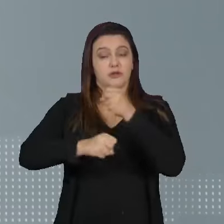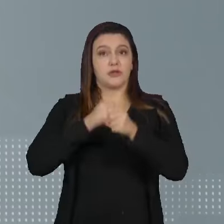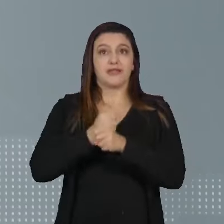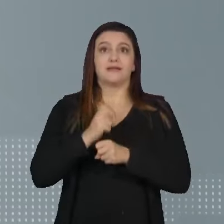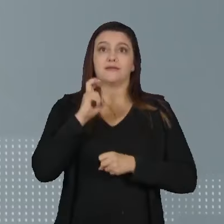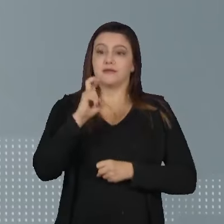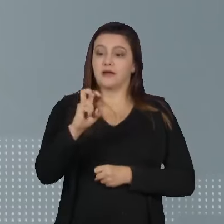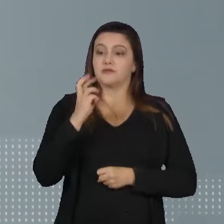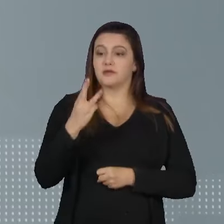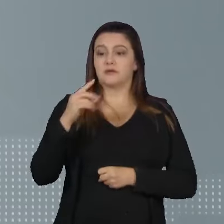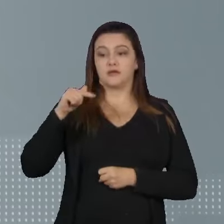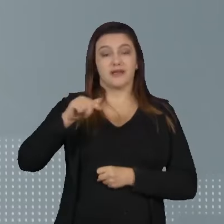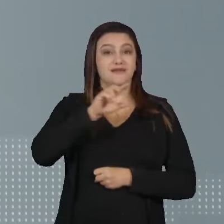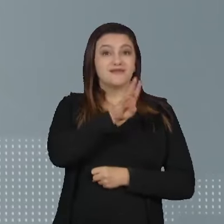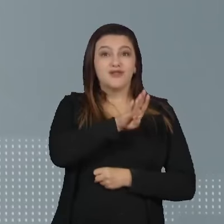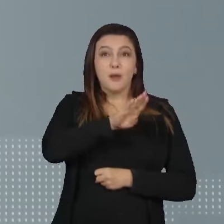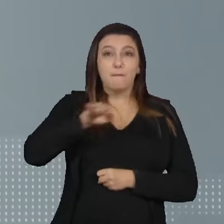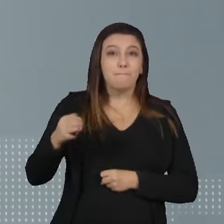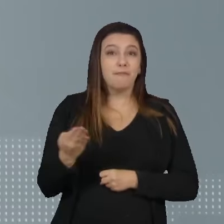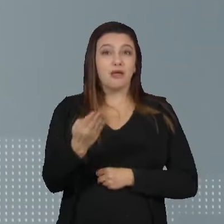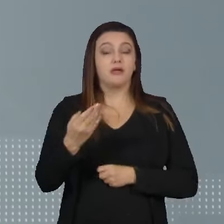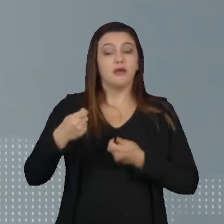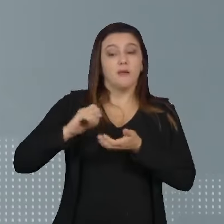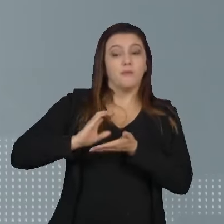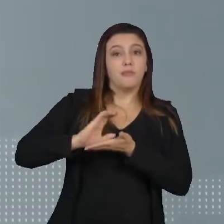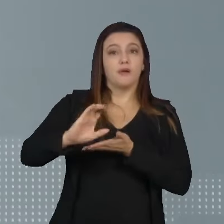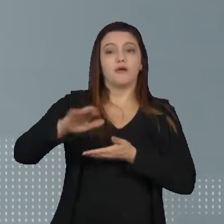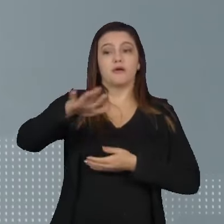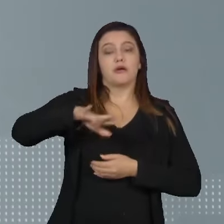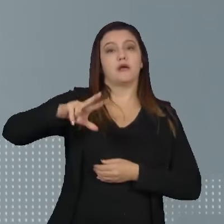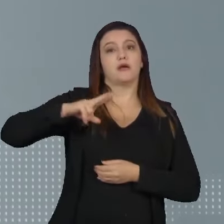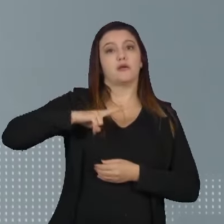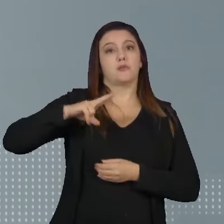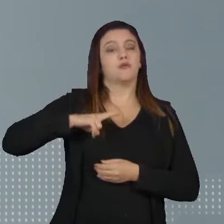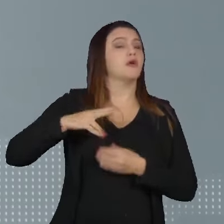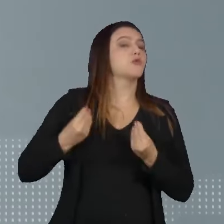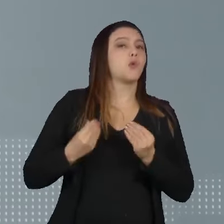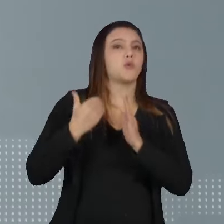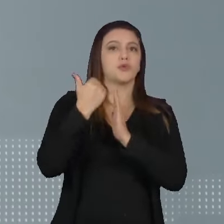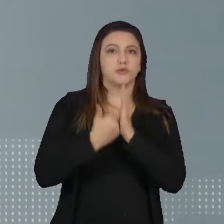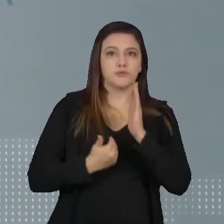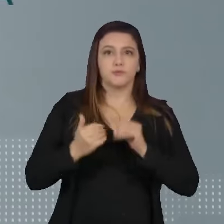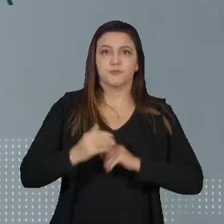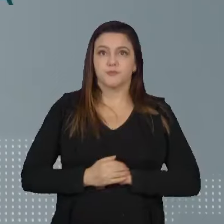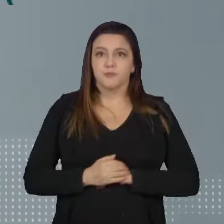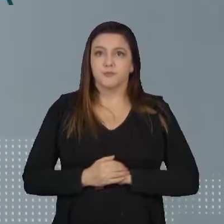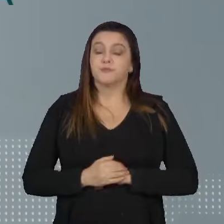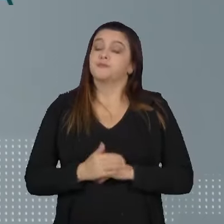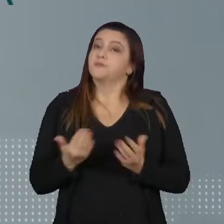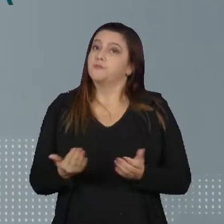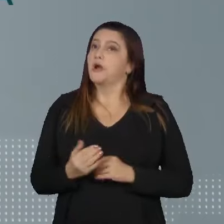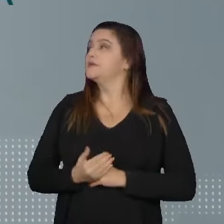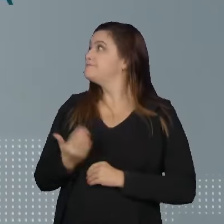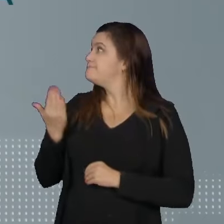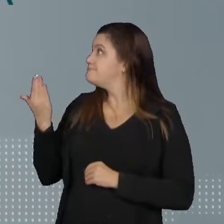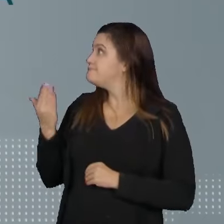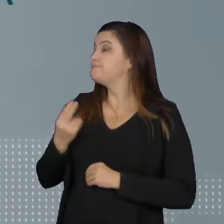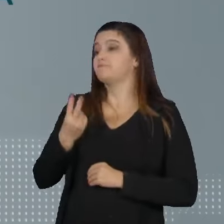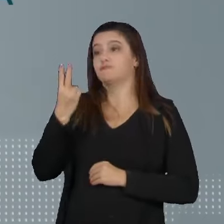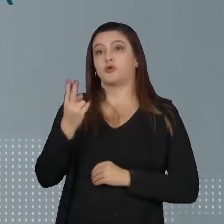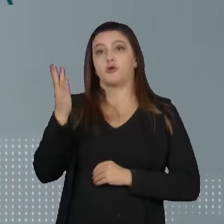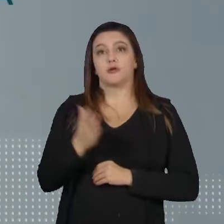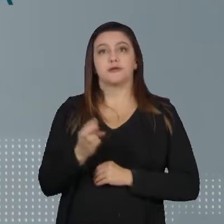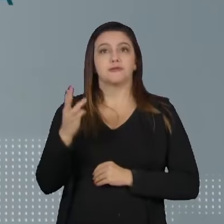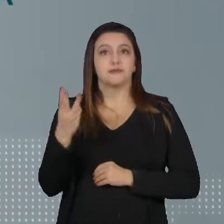bilhões devem ser concedidos ao setor privado por meio de isenções. Desse montante, no entanto, dois terços não devem